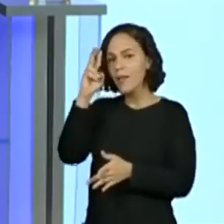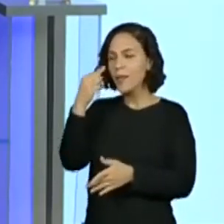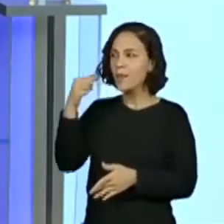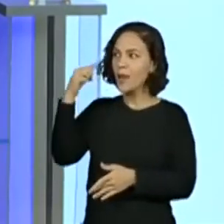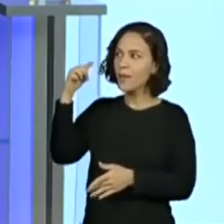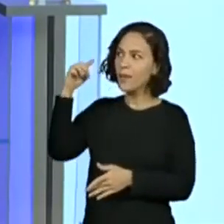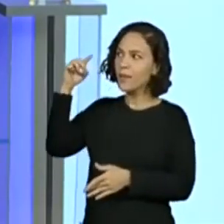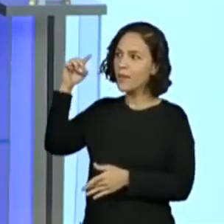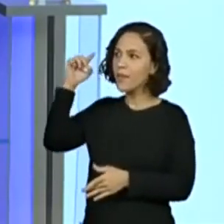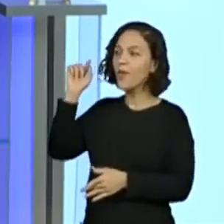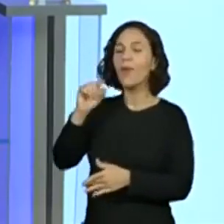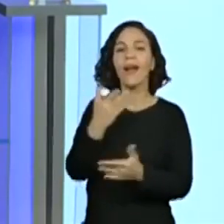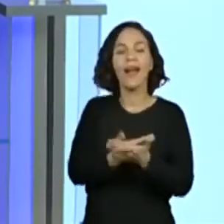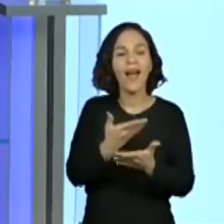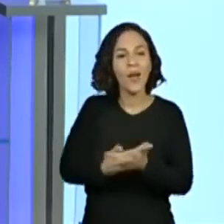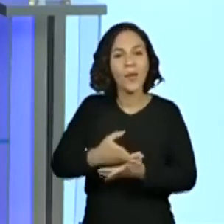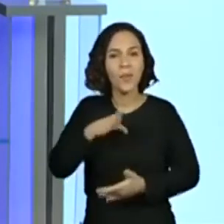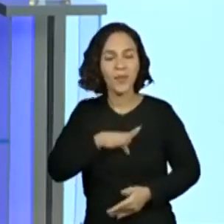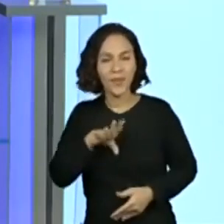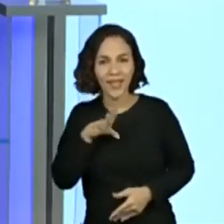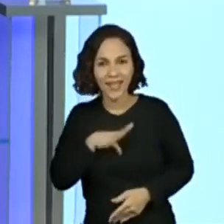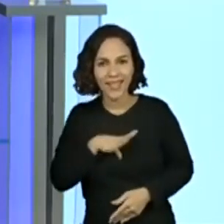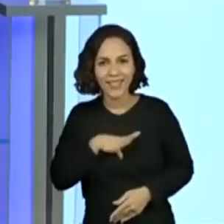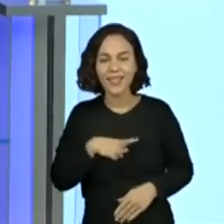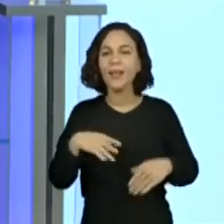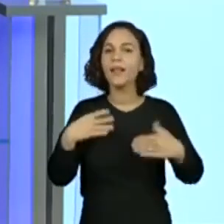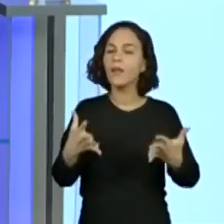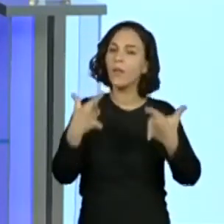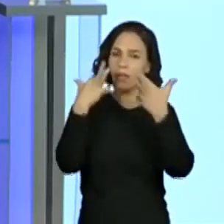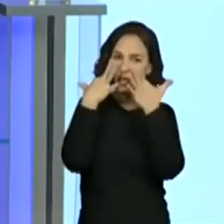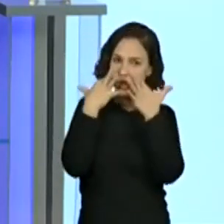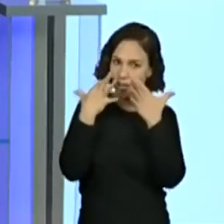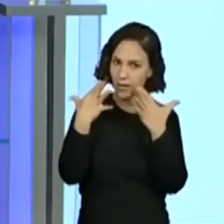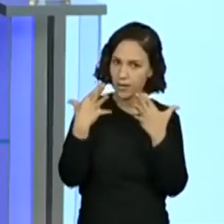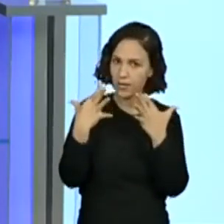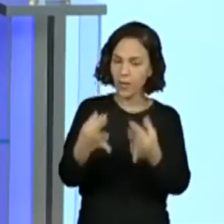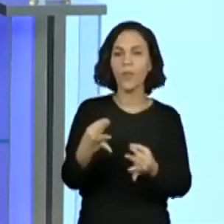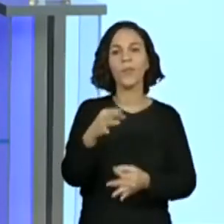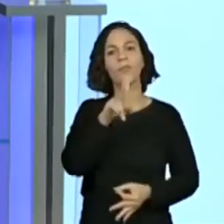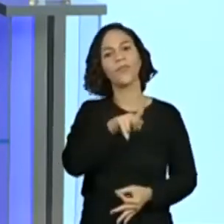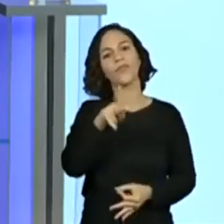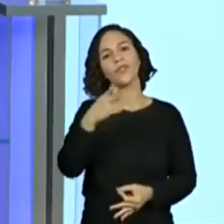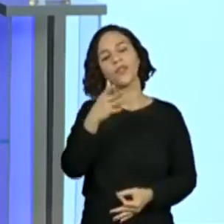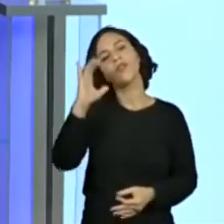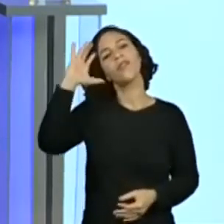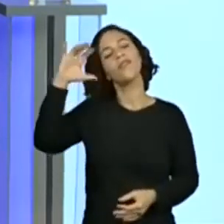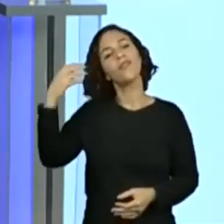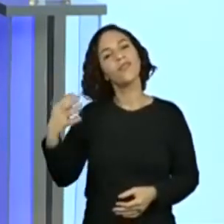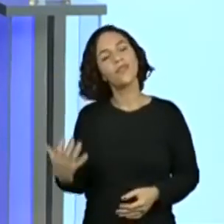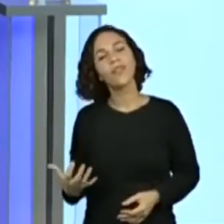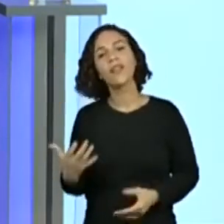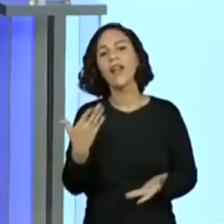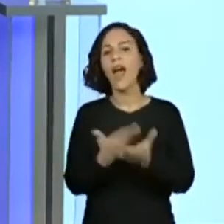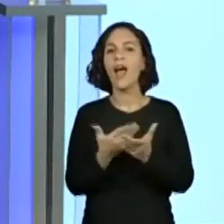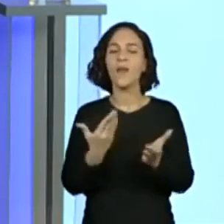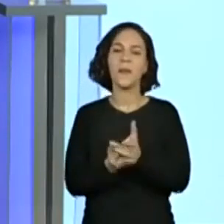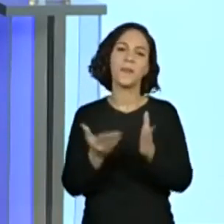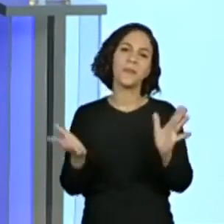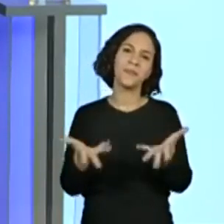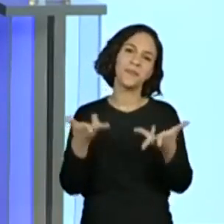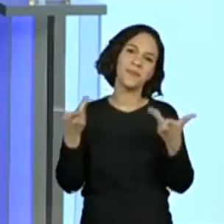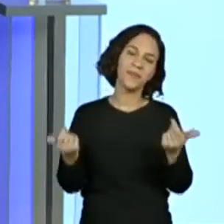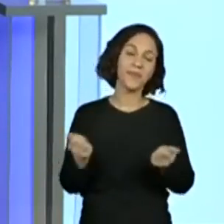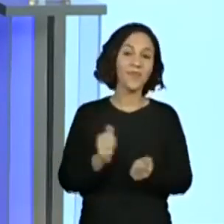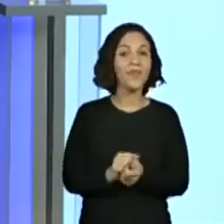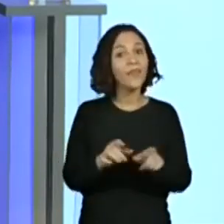vai fazer nessas aulas de língua portuguesa? Então, prestando bastante atenção na professora Viviane para a gente fazer essa aula maravilhosa!